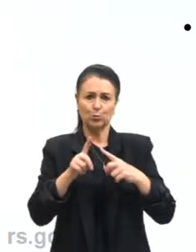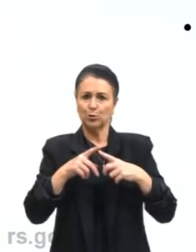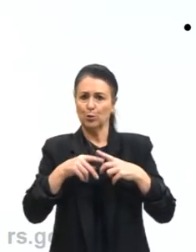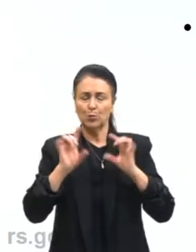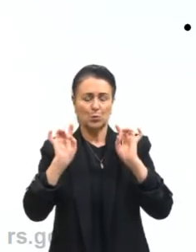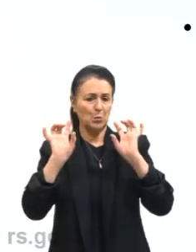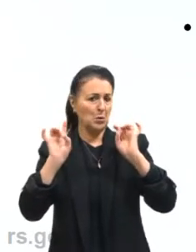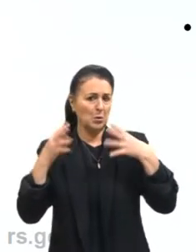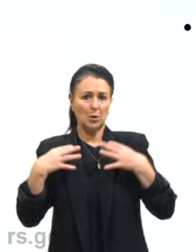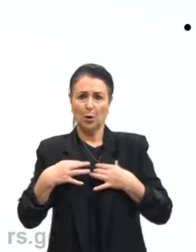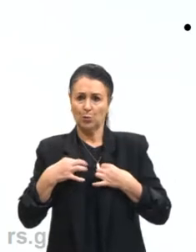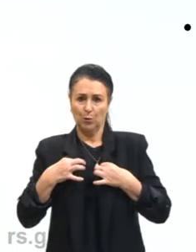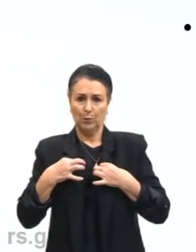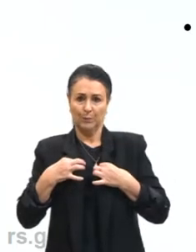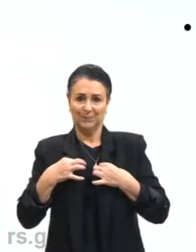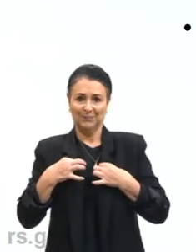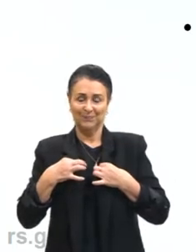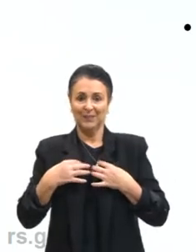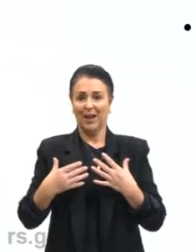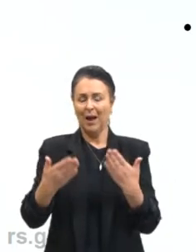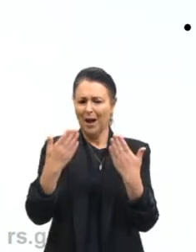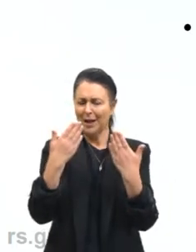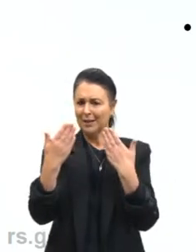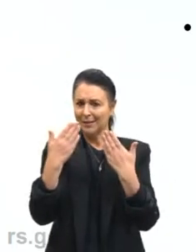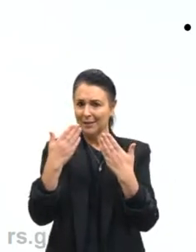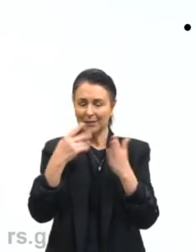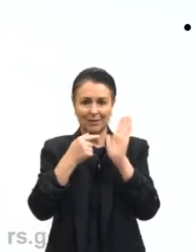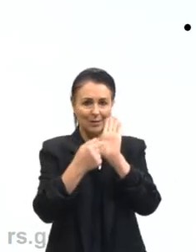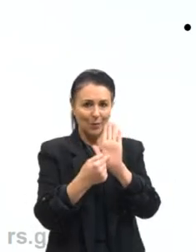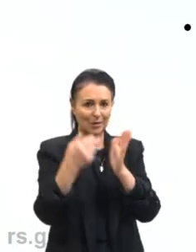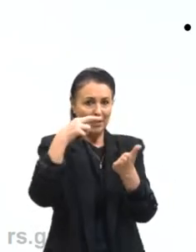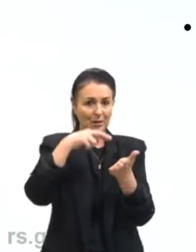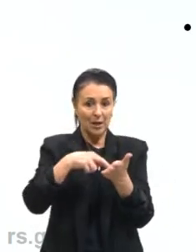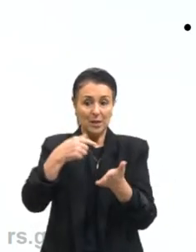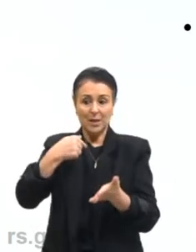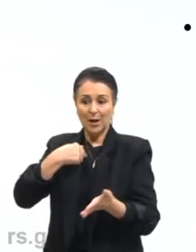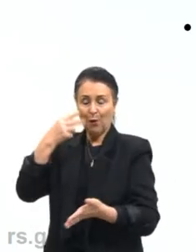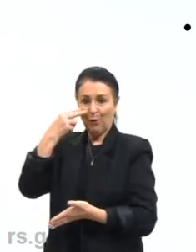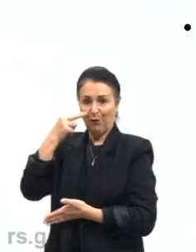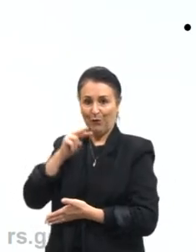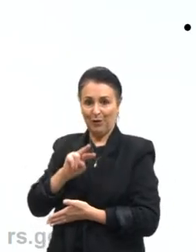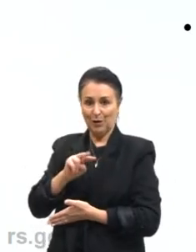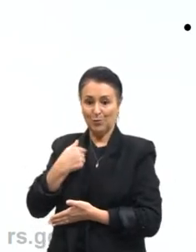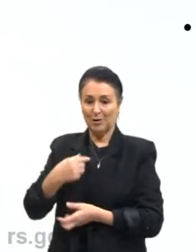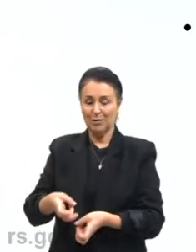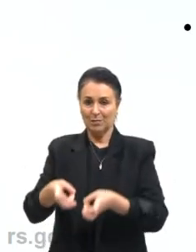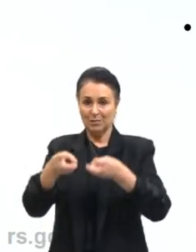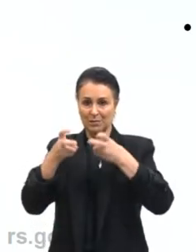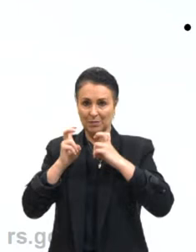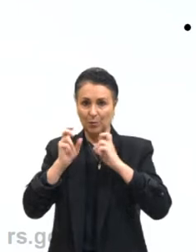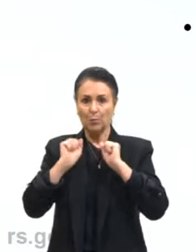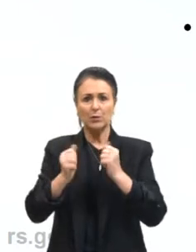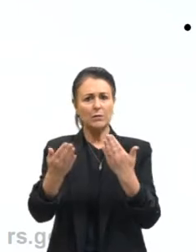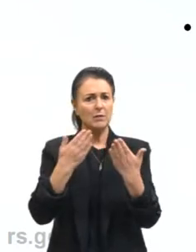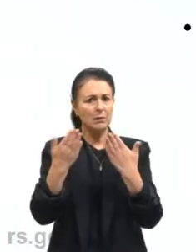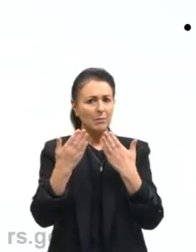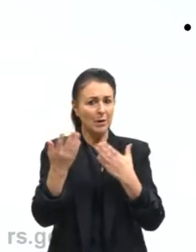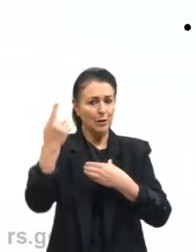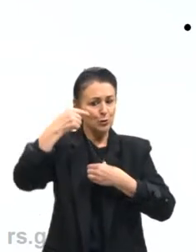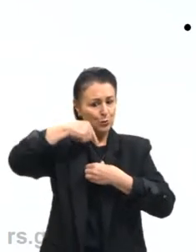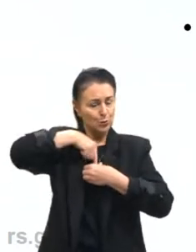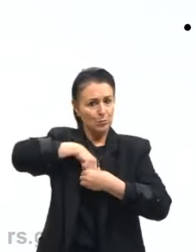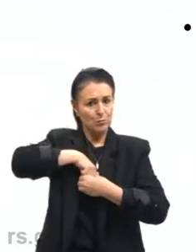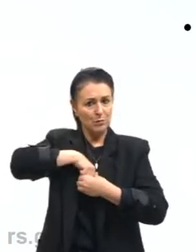essa é uma análise objetiva. Eu retrato a realidade que os meus olhos veem. Eu posso fazer uma análise subjetiva também.